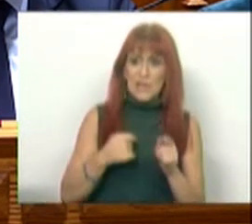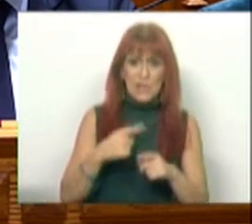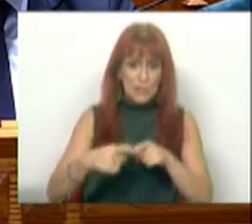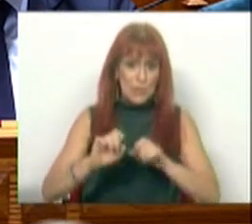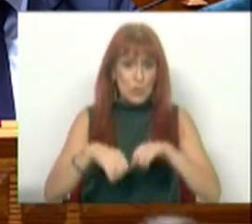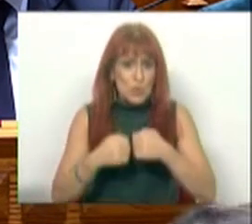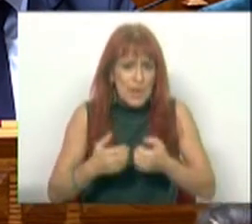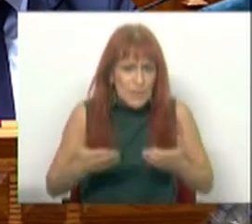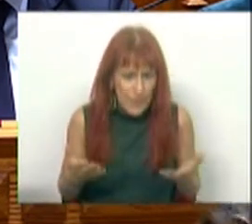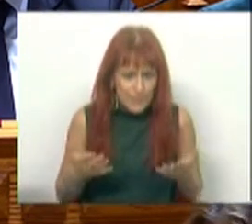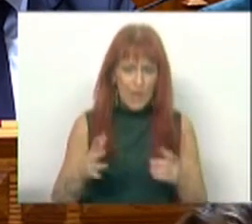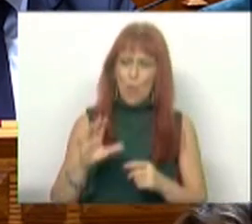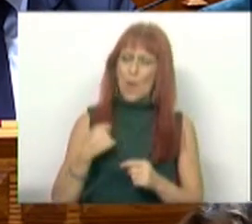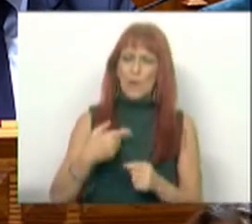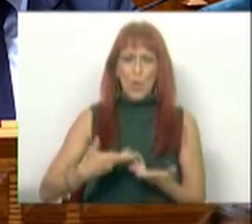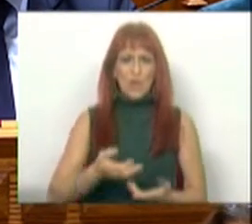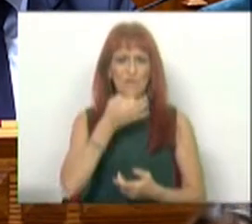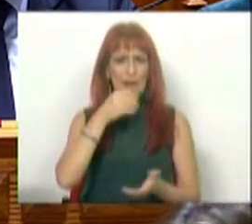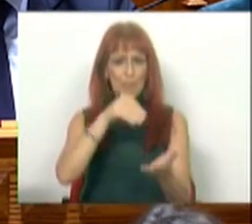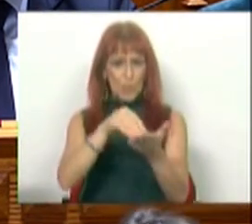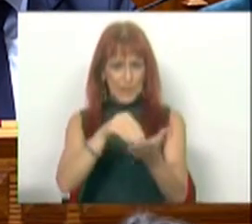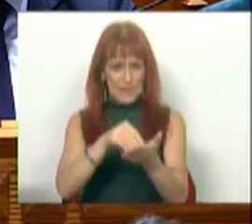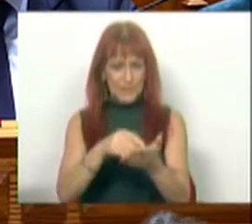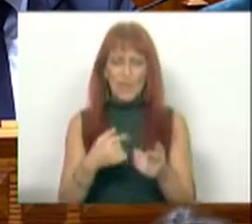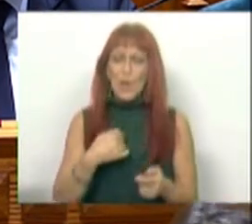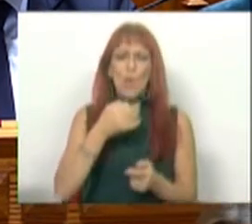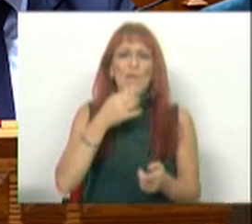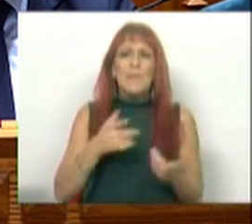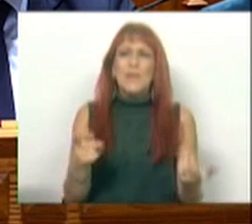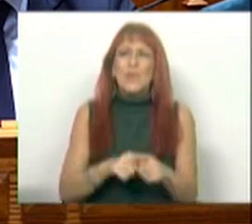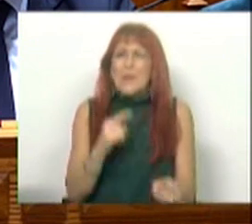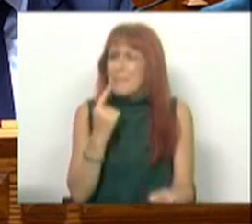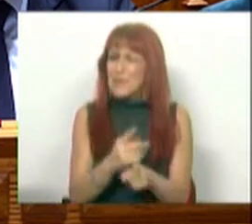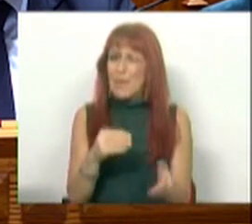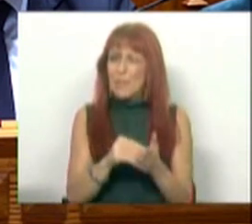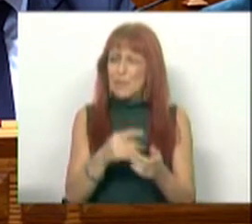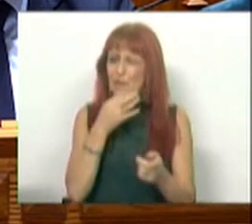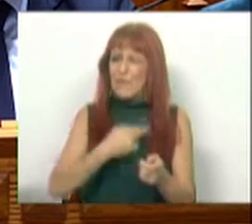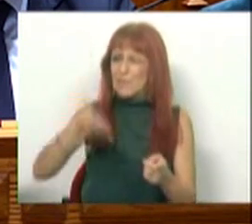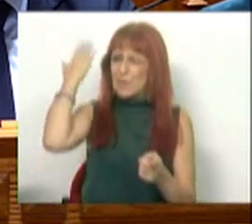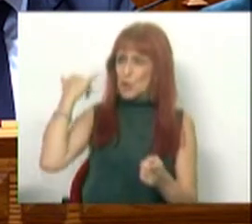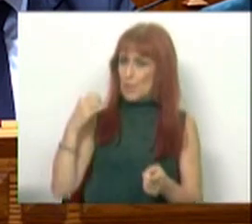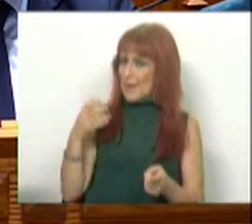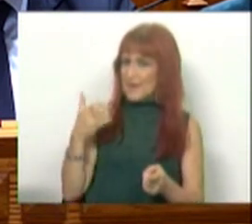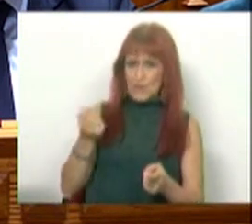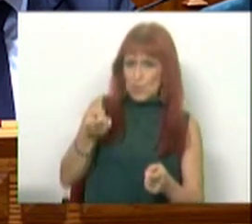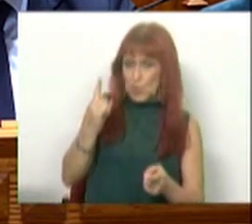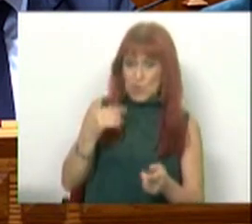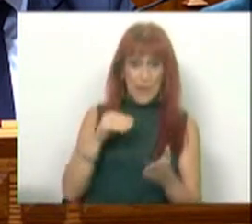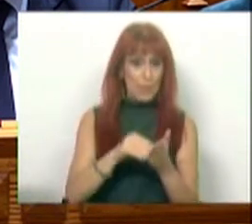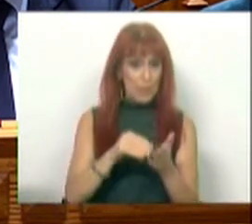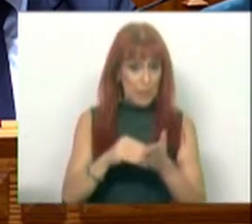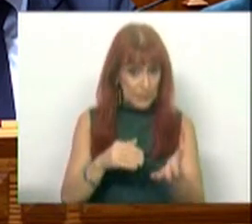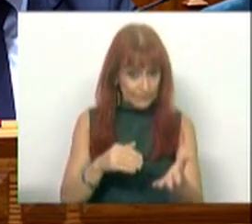prestações sociais. Quando hoje falamos de pobreza, não falamos aliás da mesma pobreza que falávamos em 2015. A